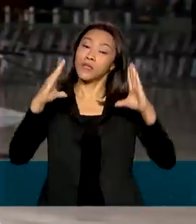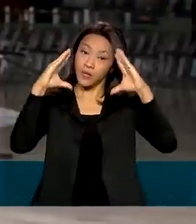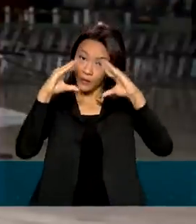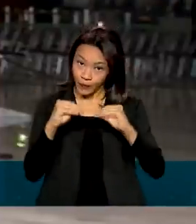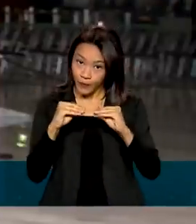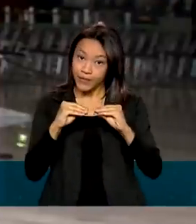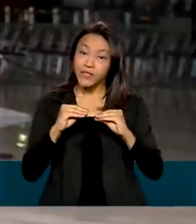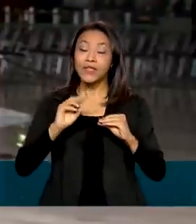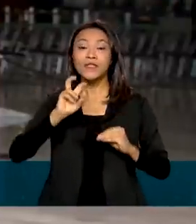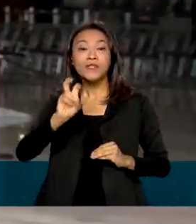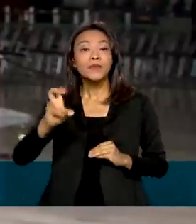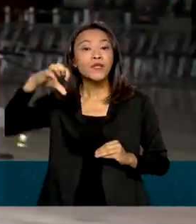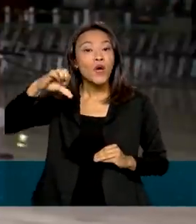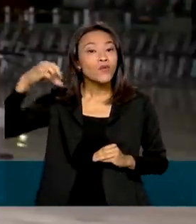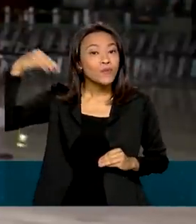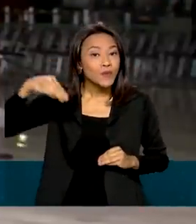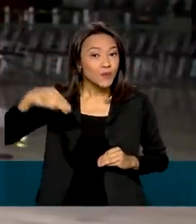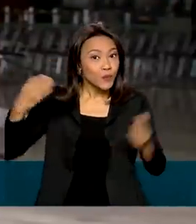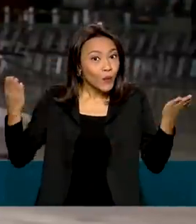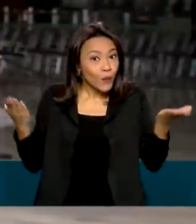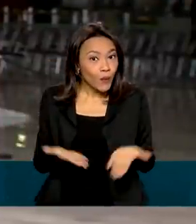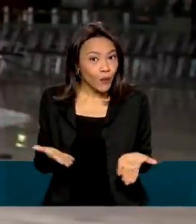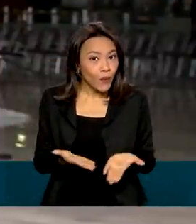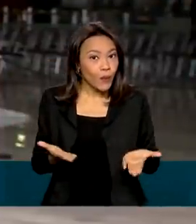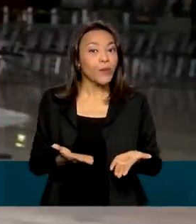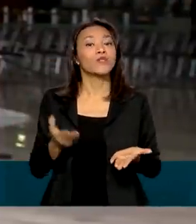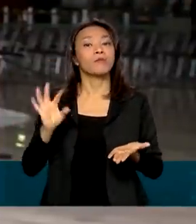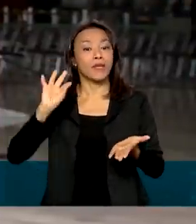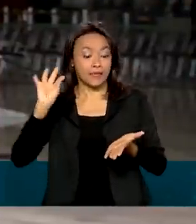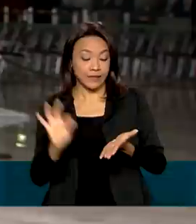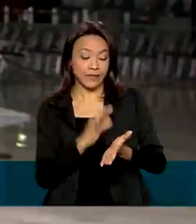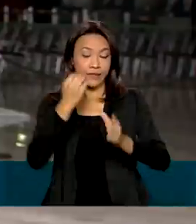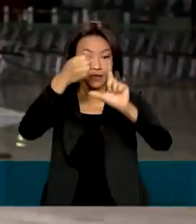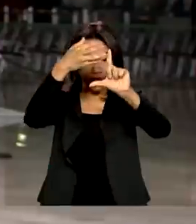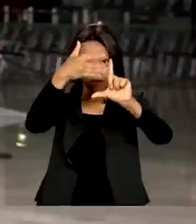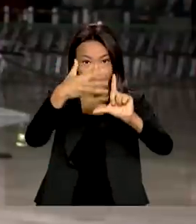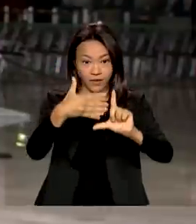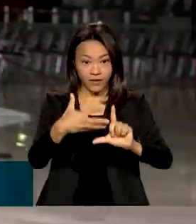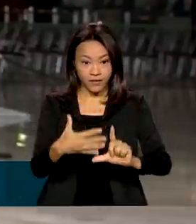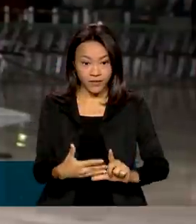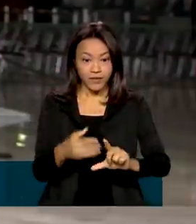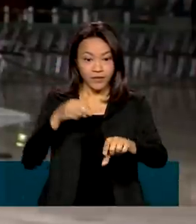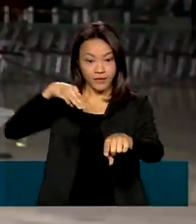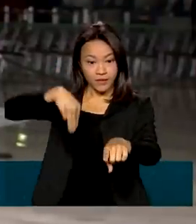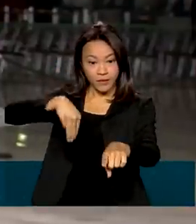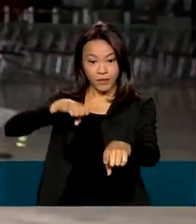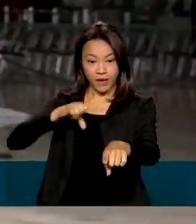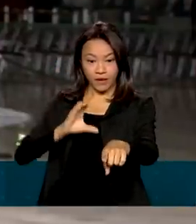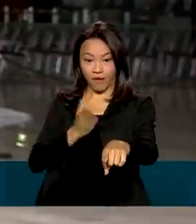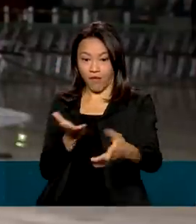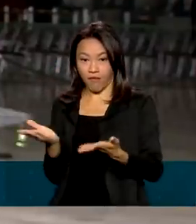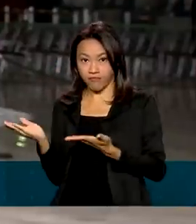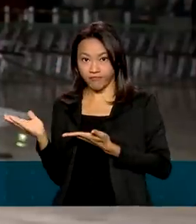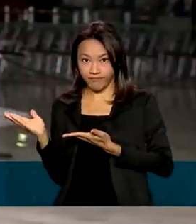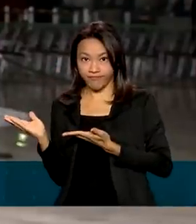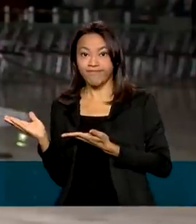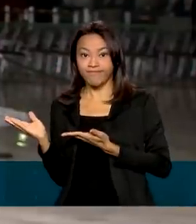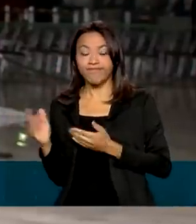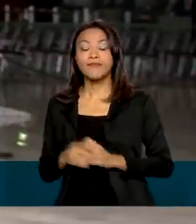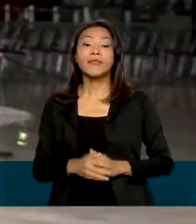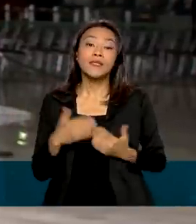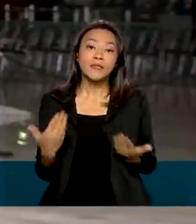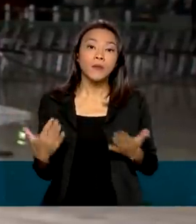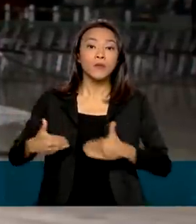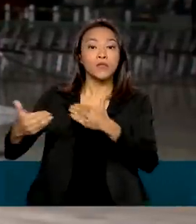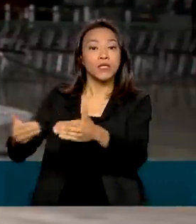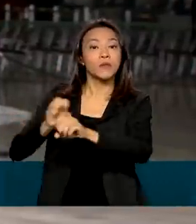hoje para se inscreverem no portal acessounico.mec.gov.br. O Ministério da Educação